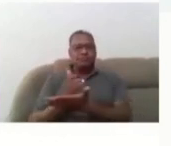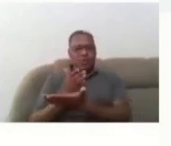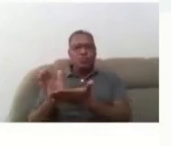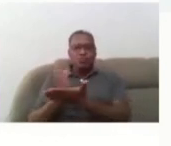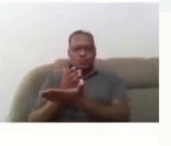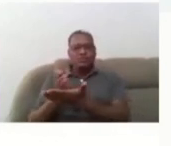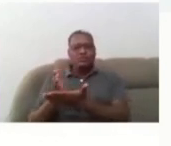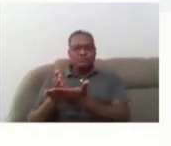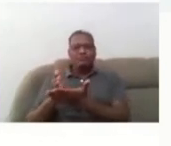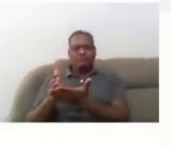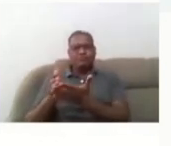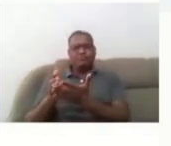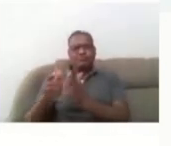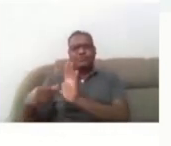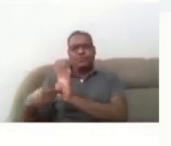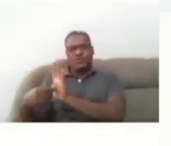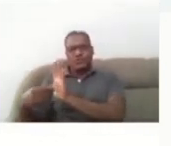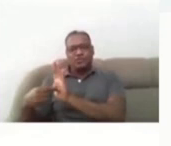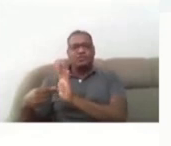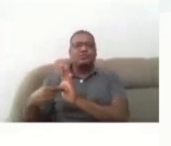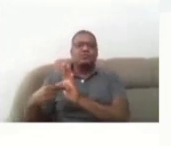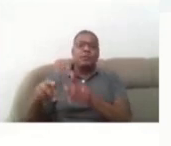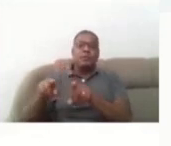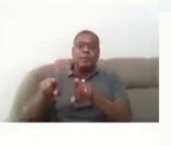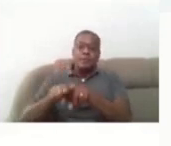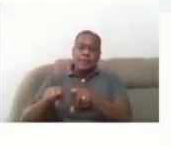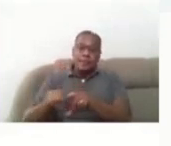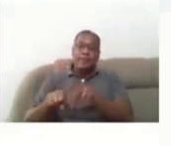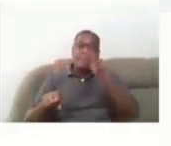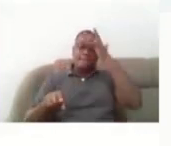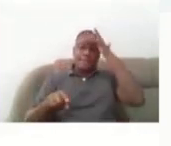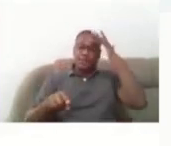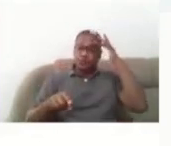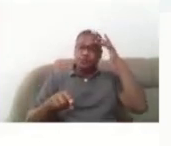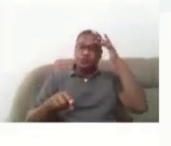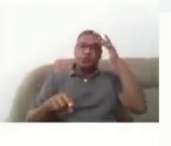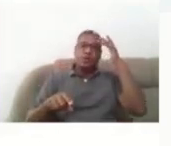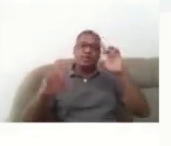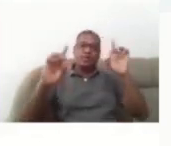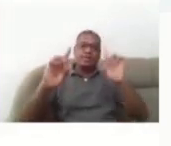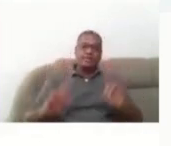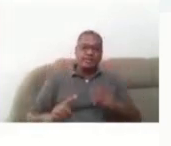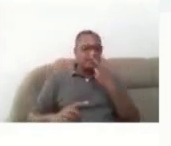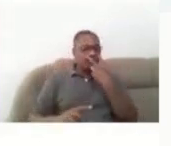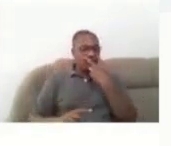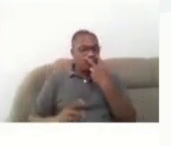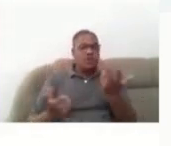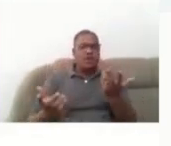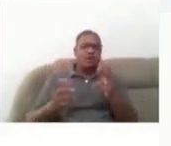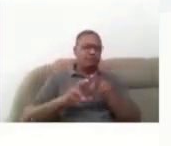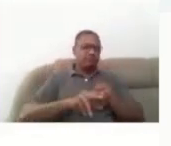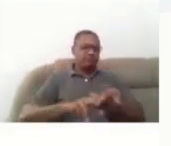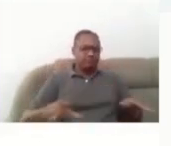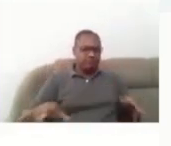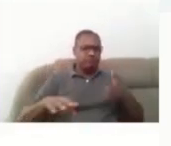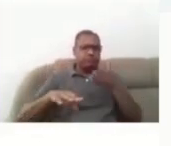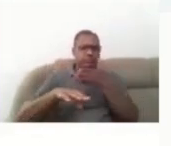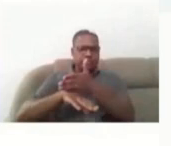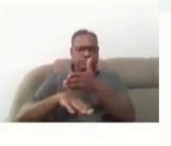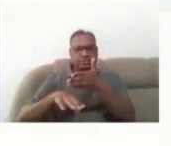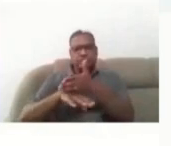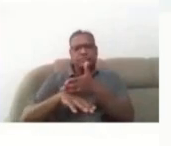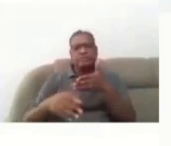dificuldades que as pessoas com deficiência têm encontrado nessas plataformas. Então, o Google Meet, ele costuma ser